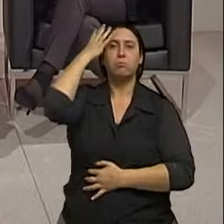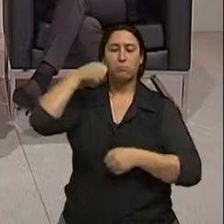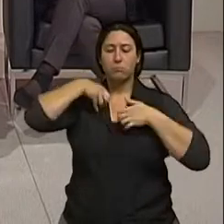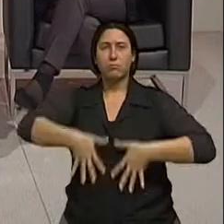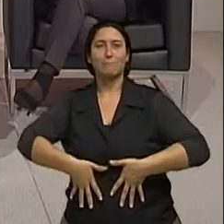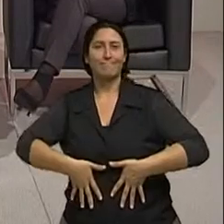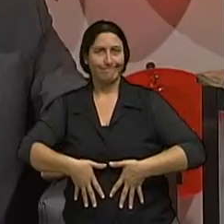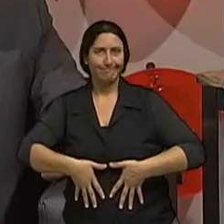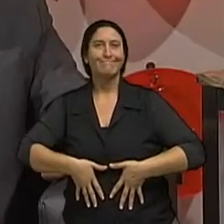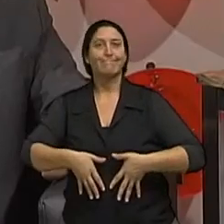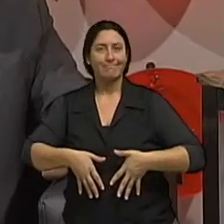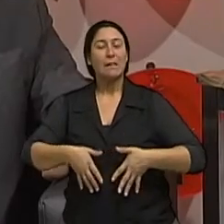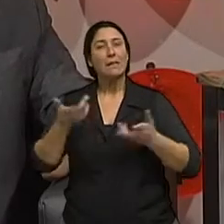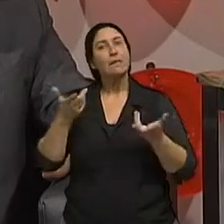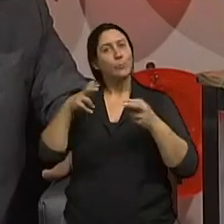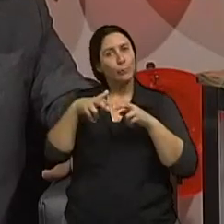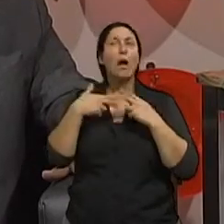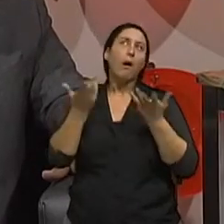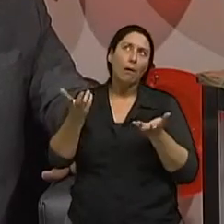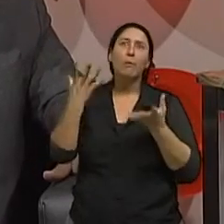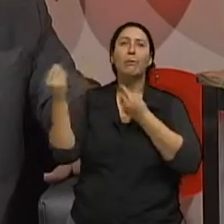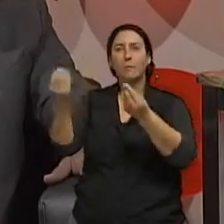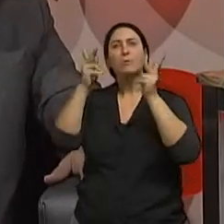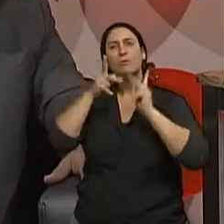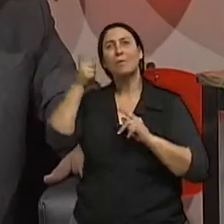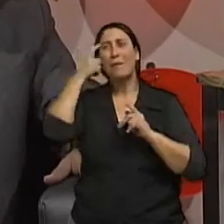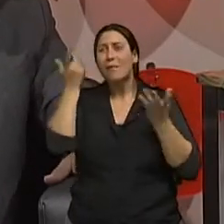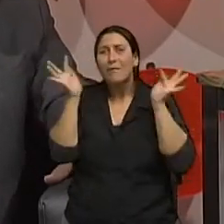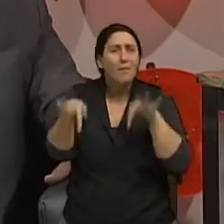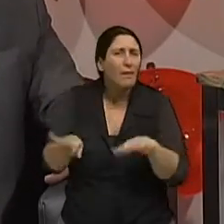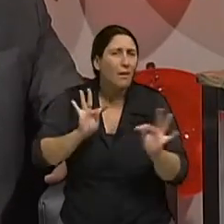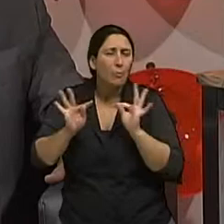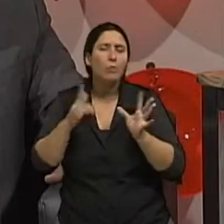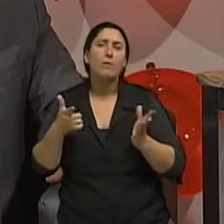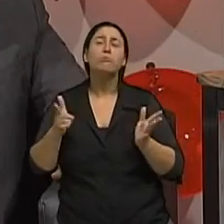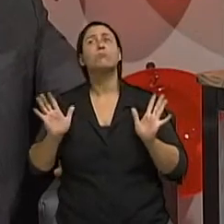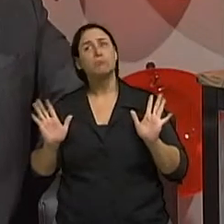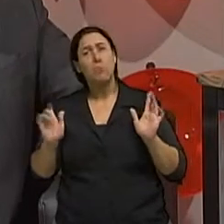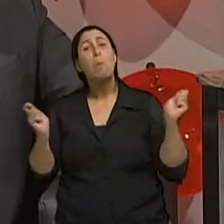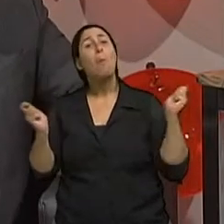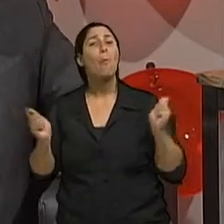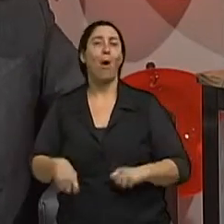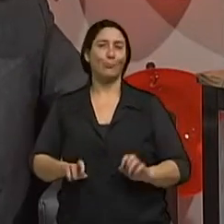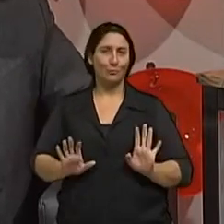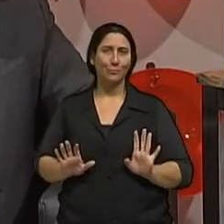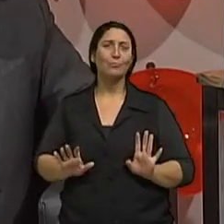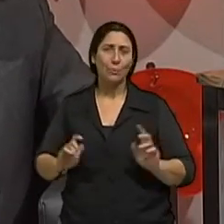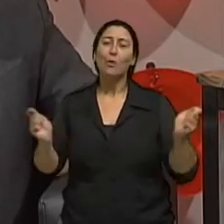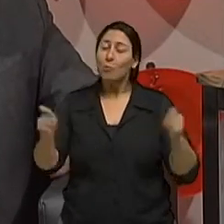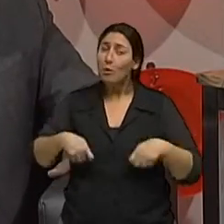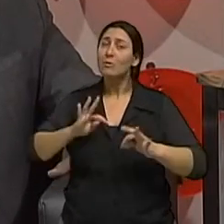perfeito ainda assim nós oncologistas temos tratamento para isso mas o momento ideal da